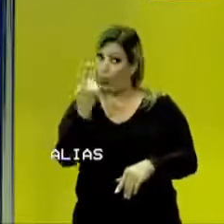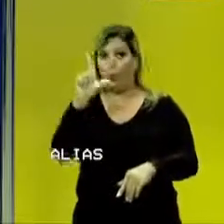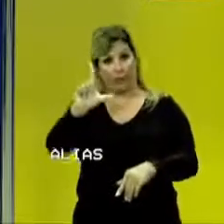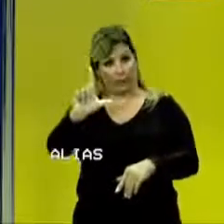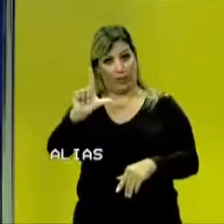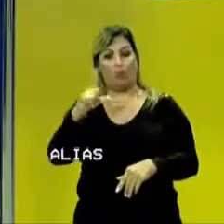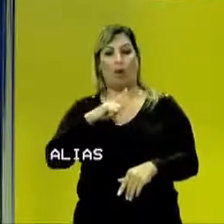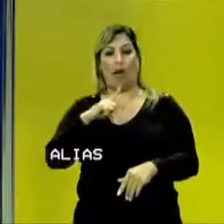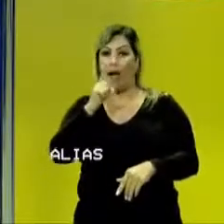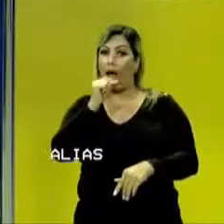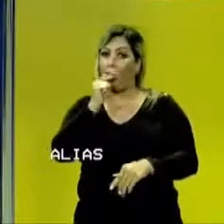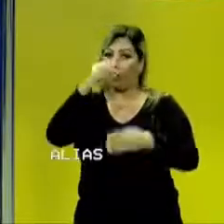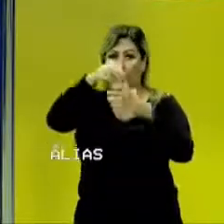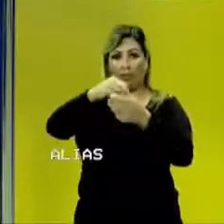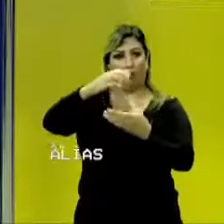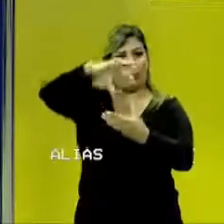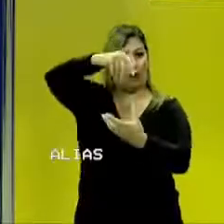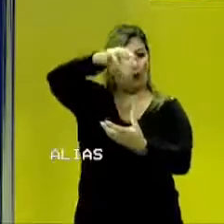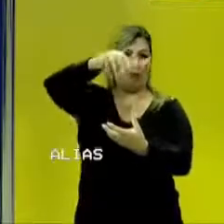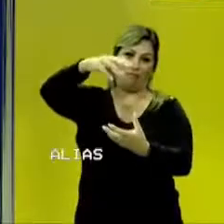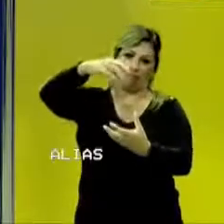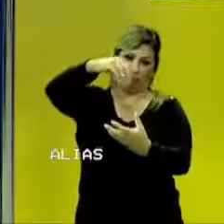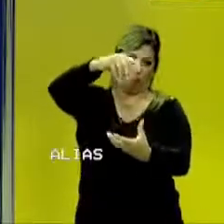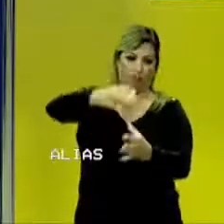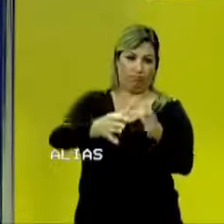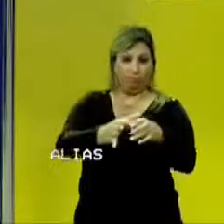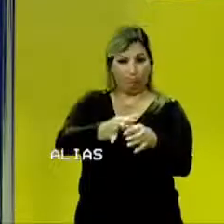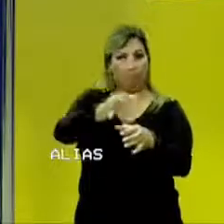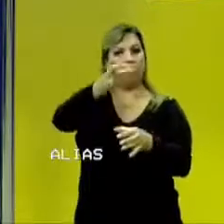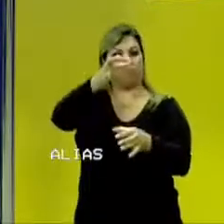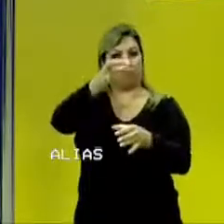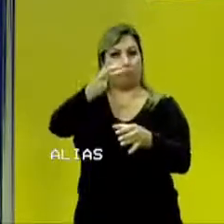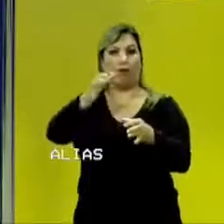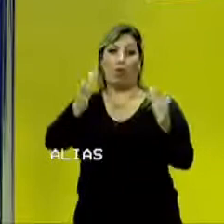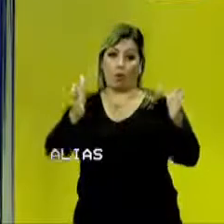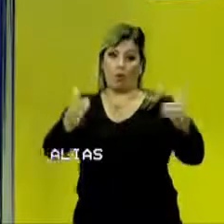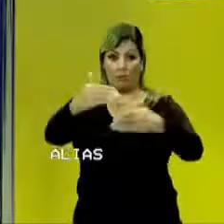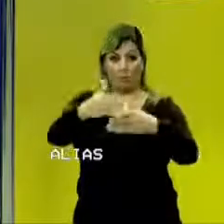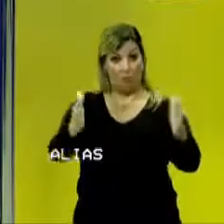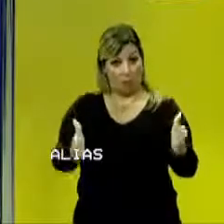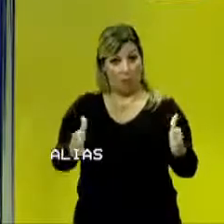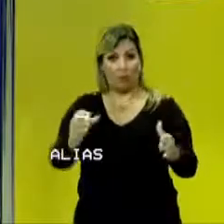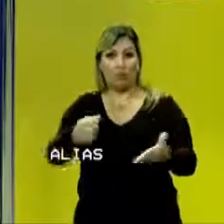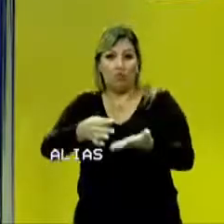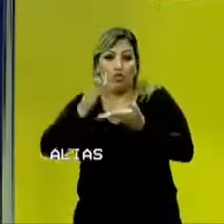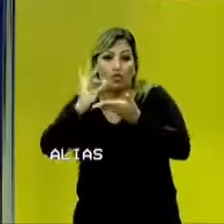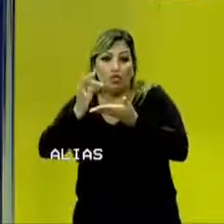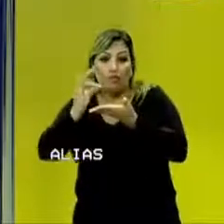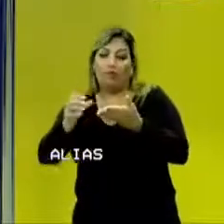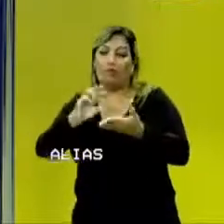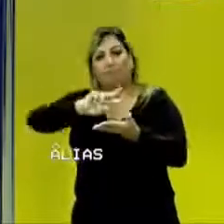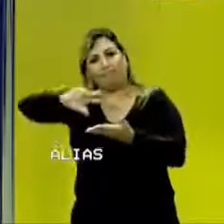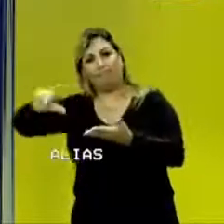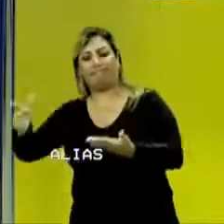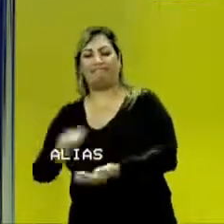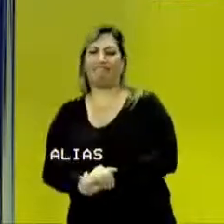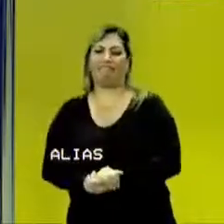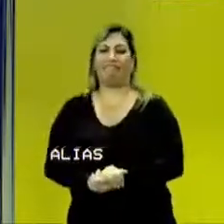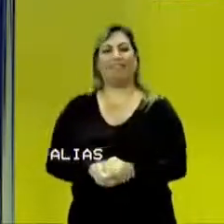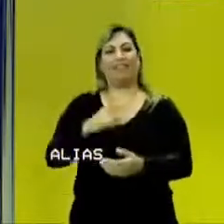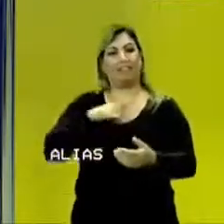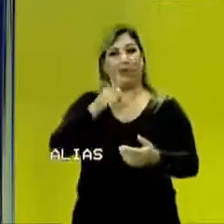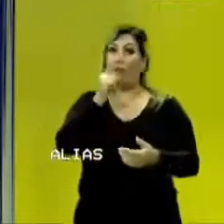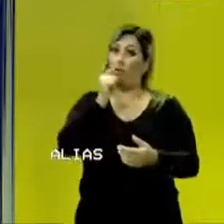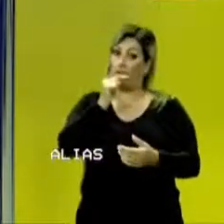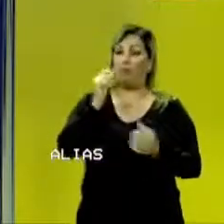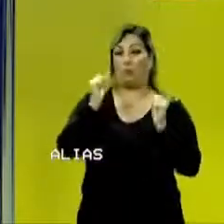dentro de uma garrafa, na forma cilíndrica, dentro de uma caixa de sapatos, dentro de uma xícara e por aí vai. Então o formato